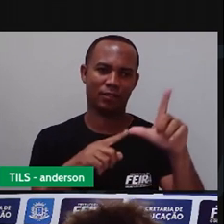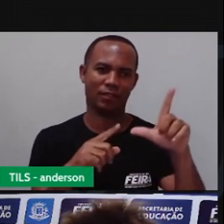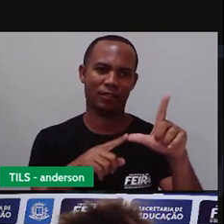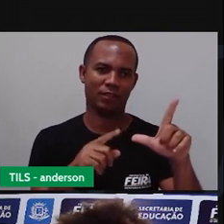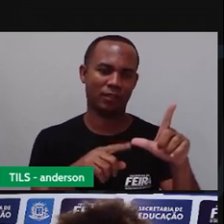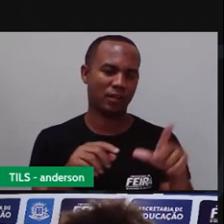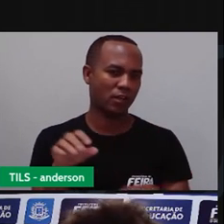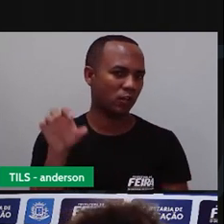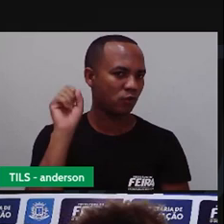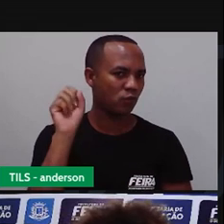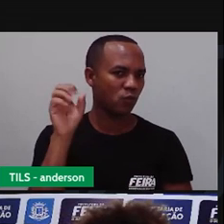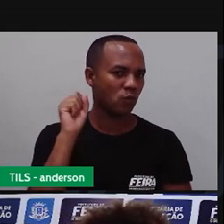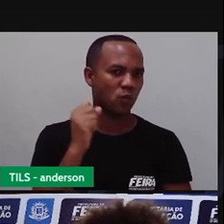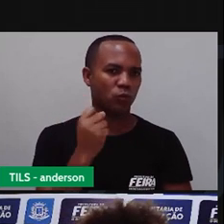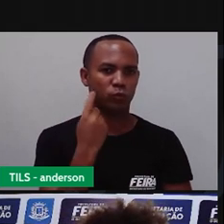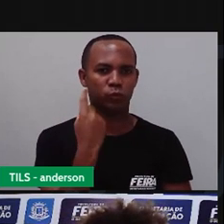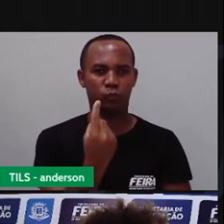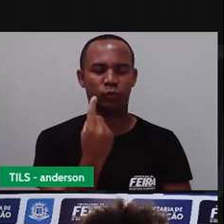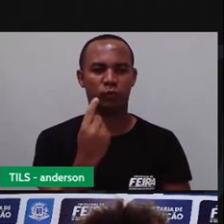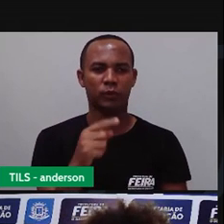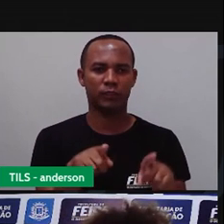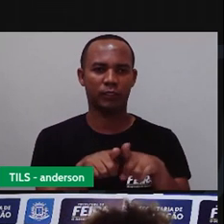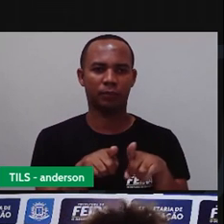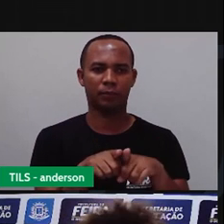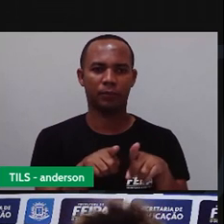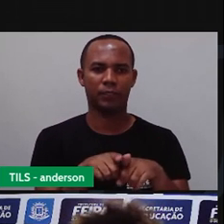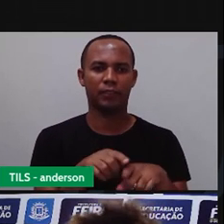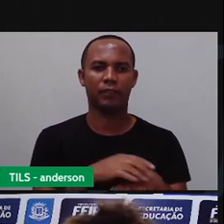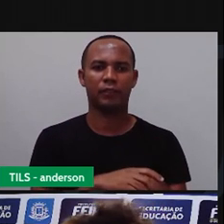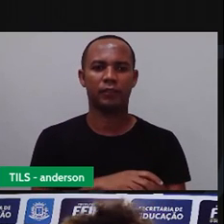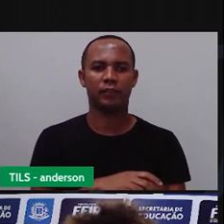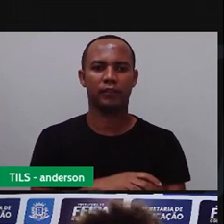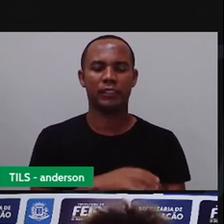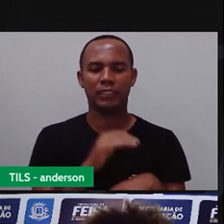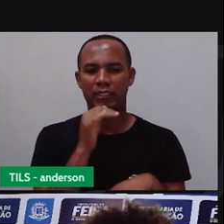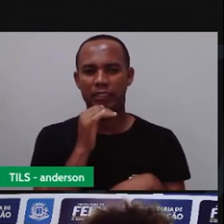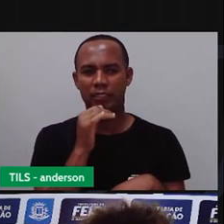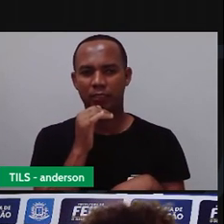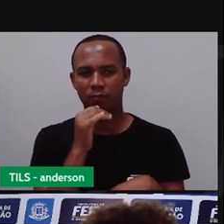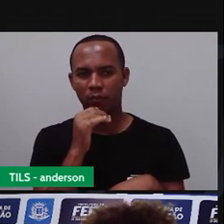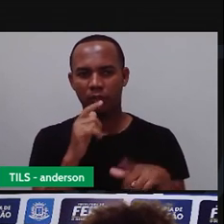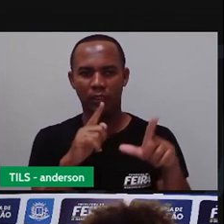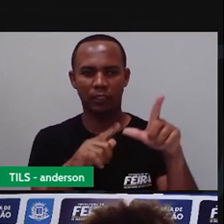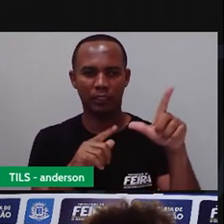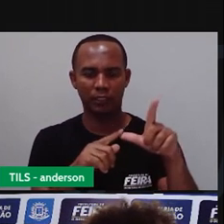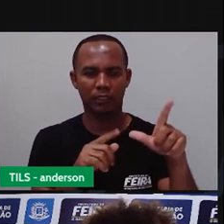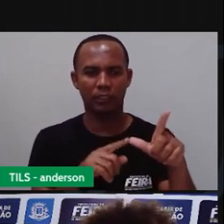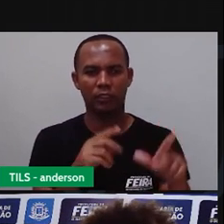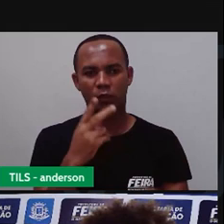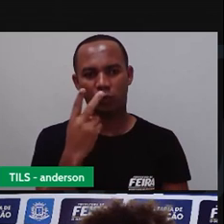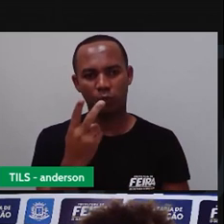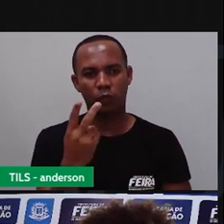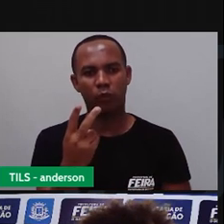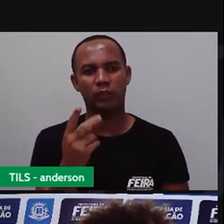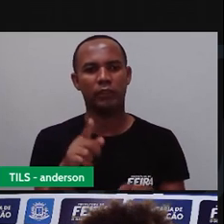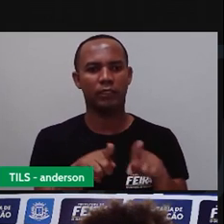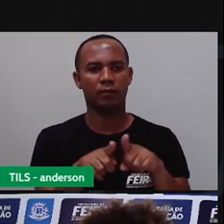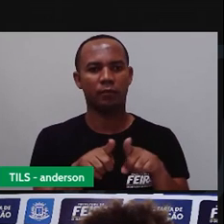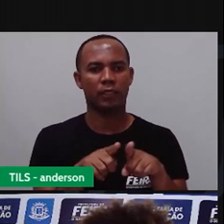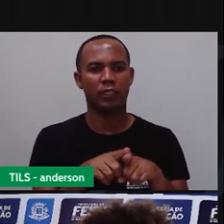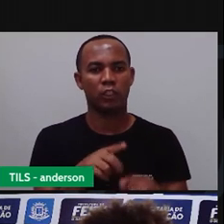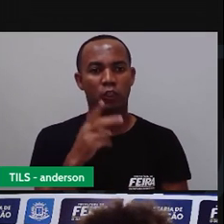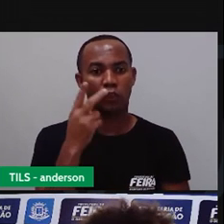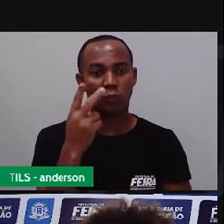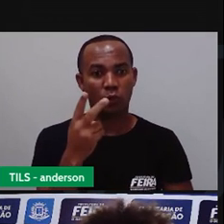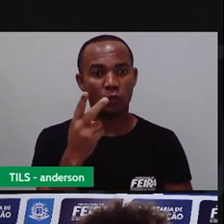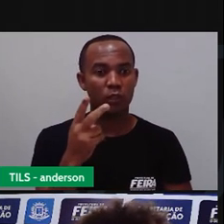Então, dígrafo é quando eu tenho duas letras Um único som Encontro consonantal Eu tenho o quê? Duas letras E dois sons diferentes No caso,